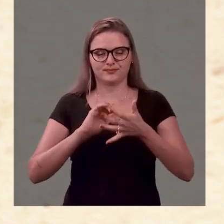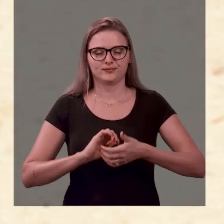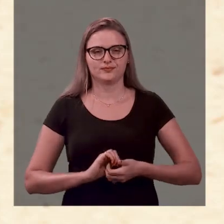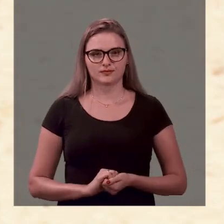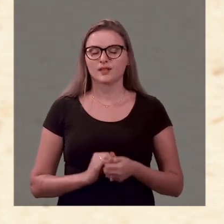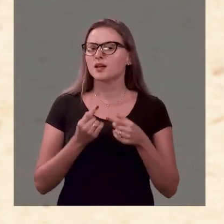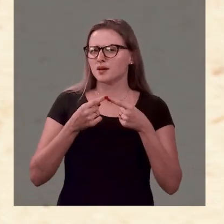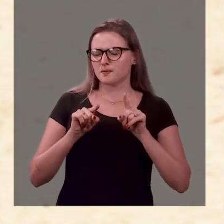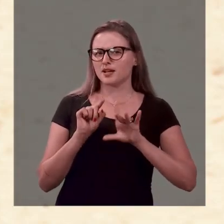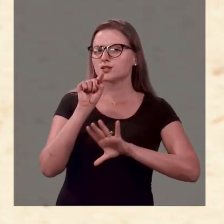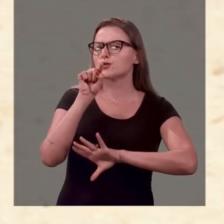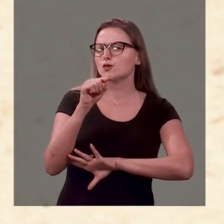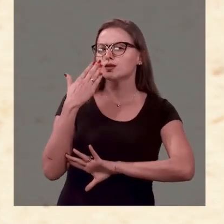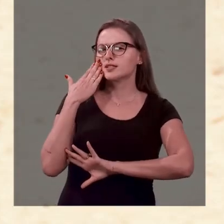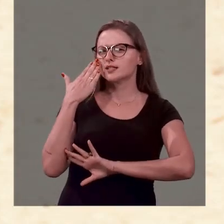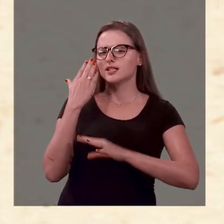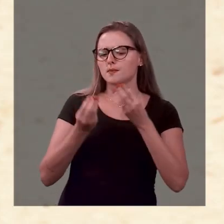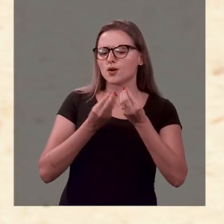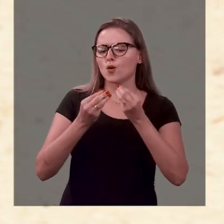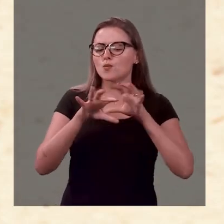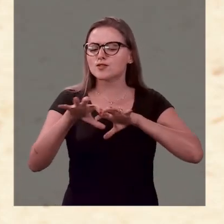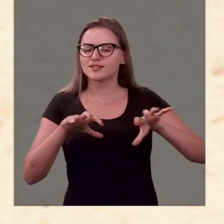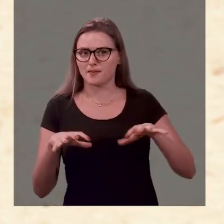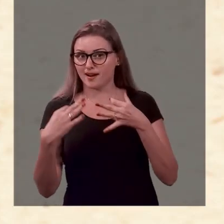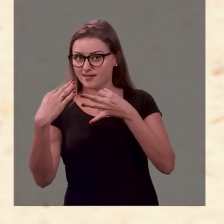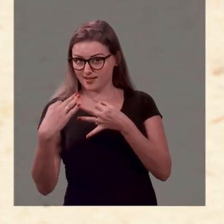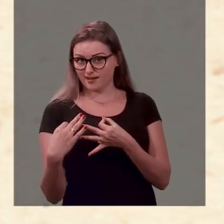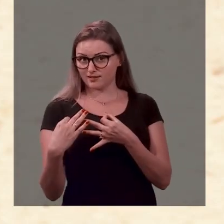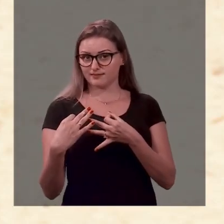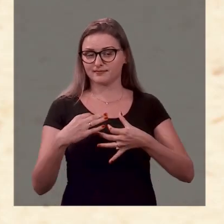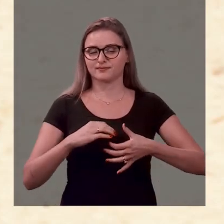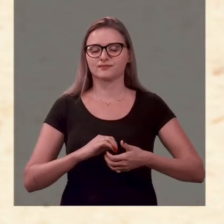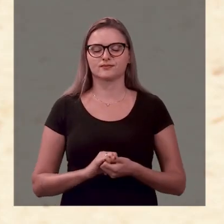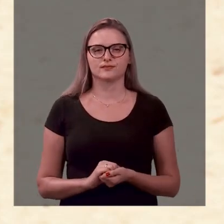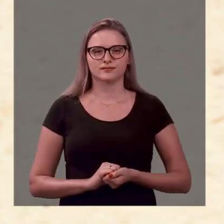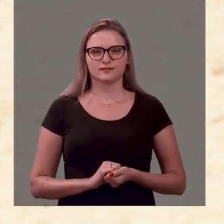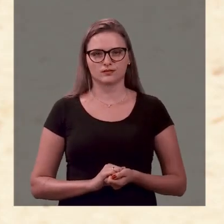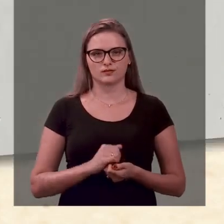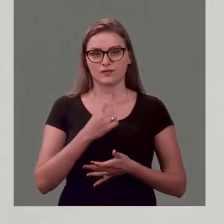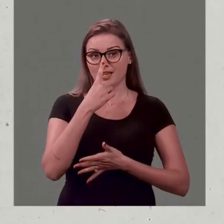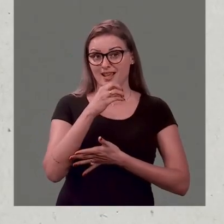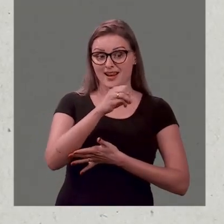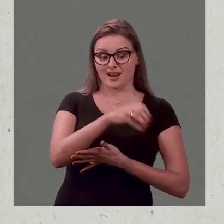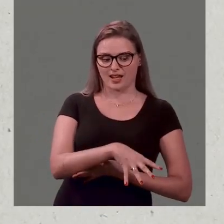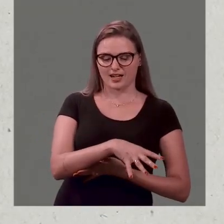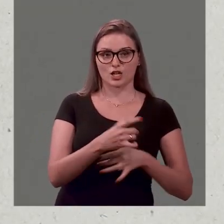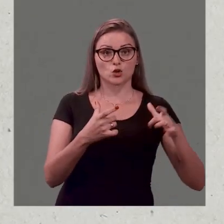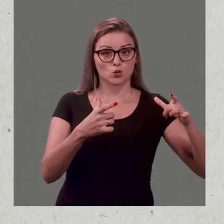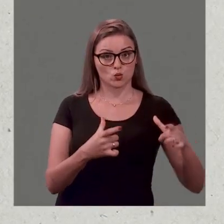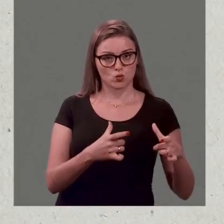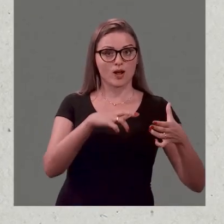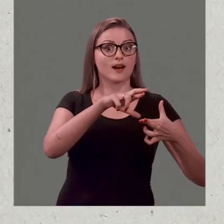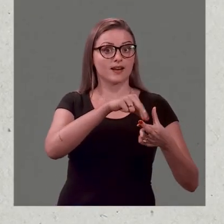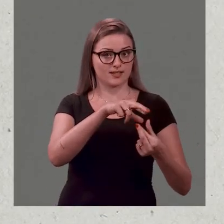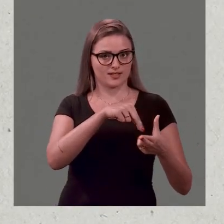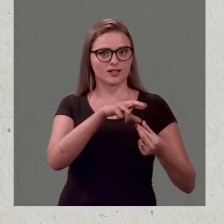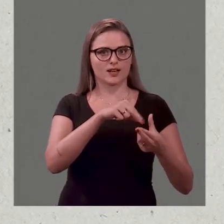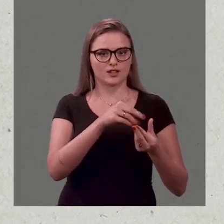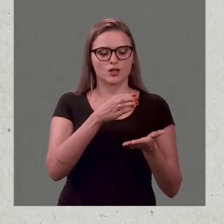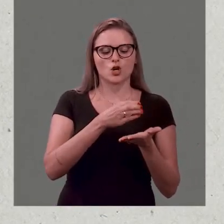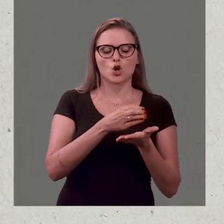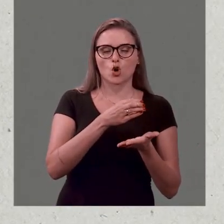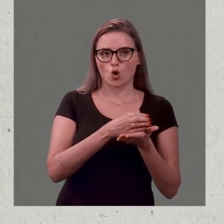Mas você sabe separar direitinho? Confira como descartar seu resíduo. Descarte no coletor de